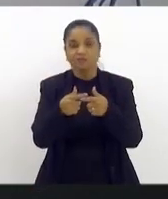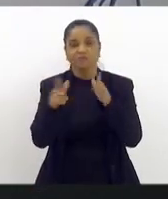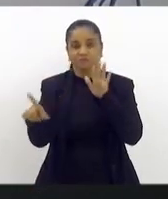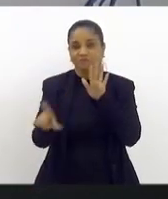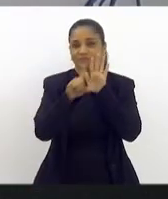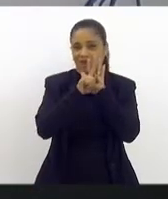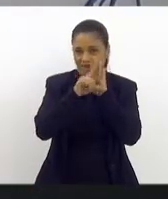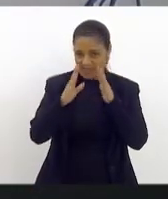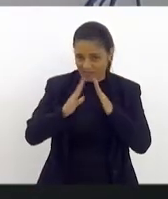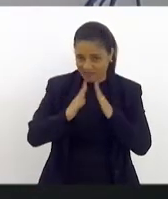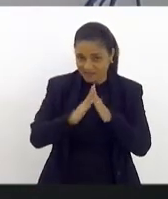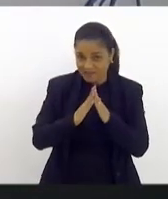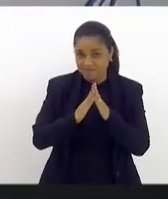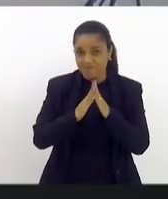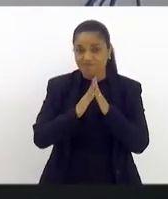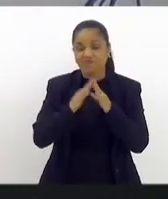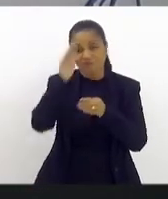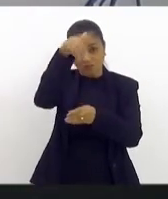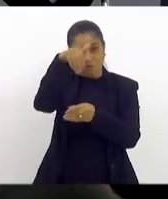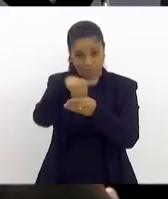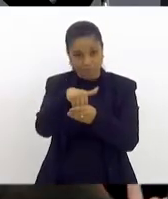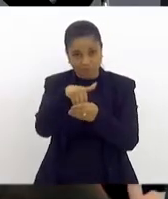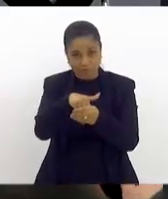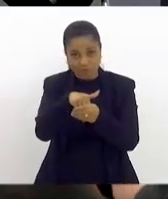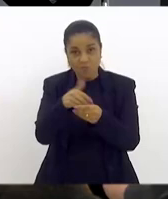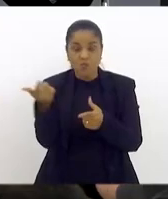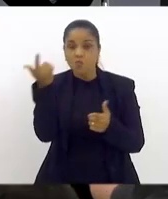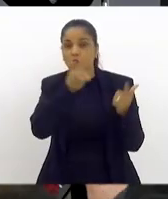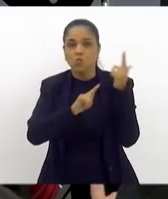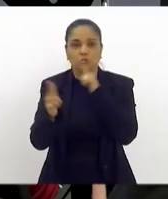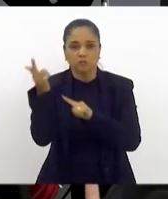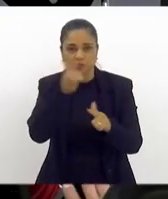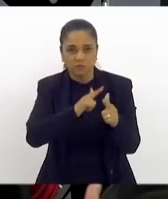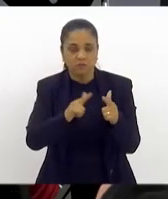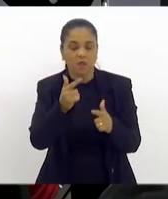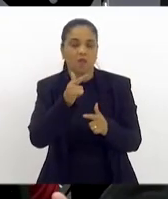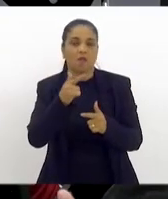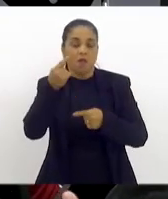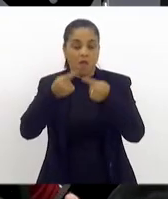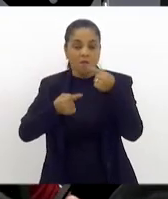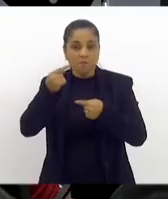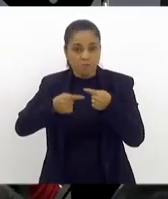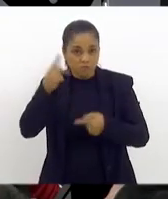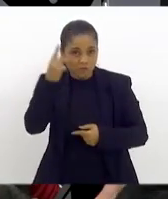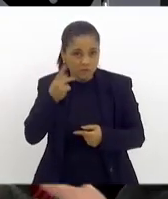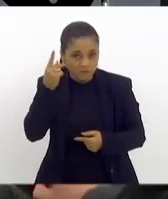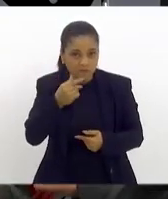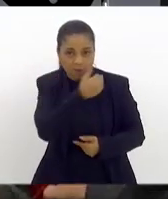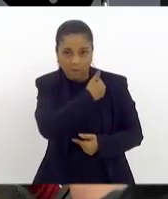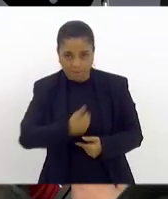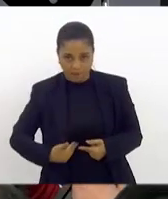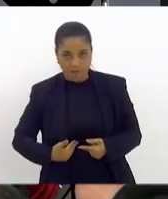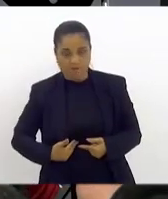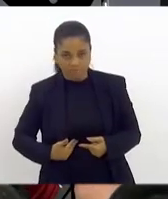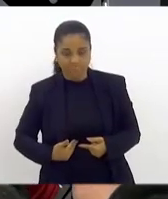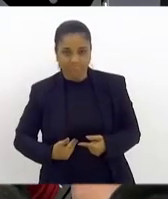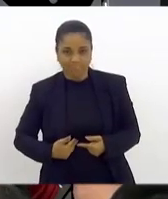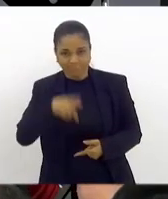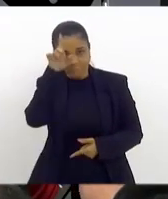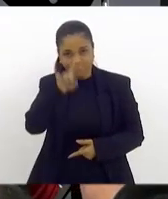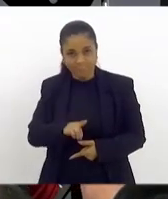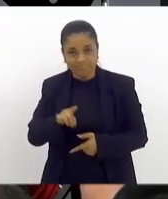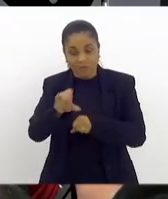elegemos para que a gente consiga ter as políticas garantidoras, que a lei nos garante, a nossa